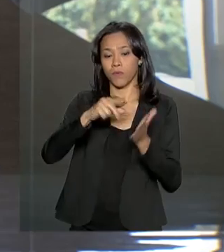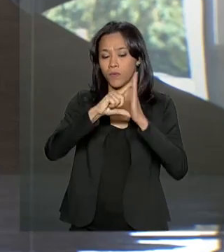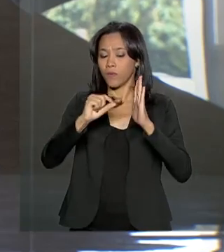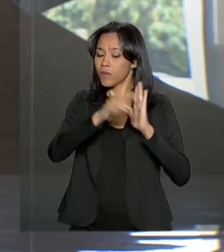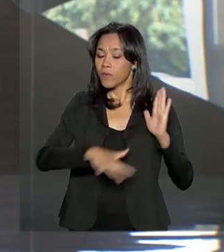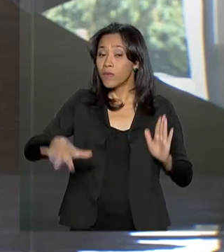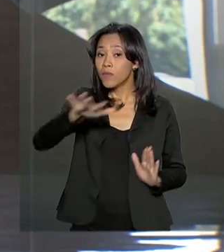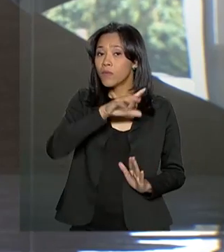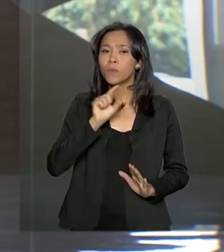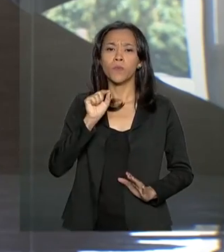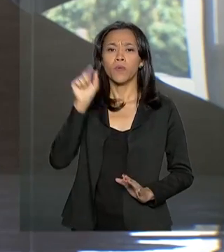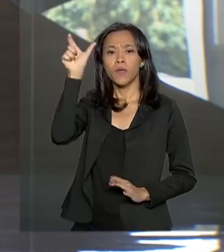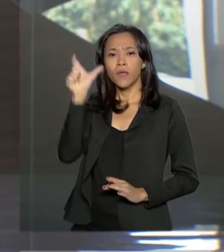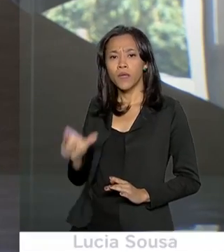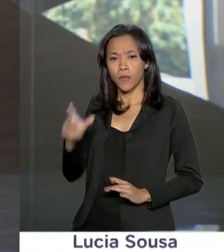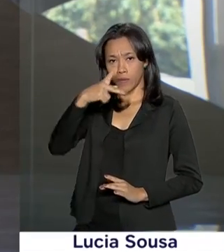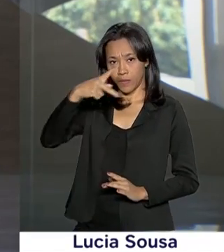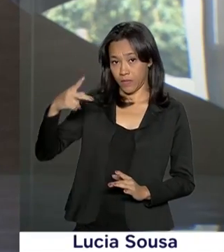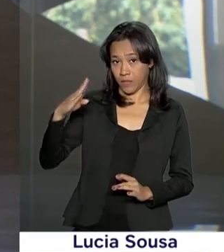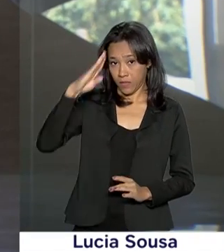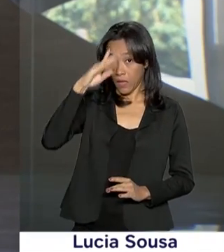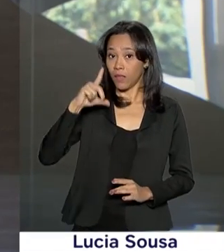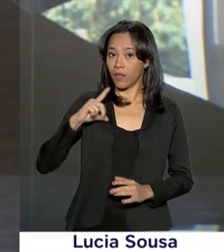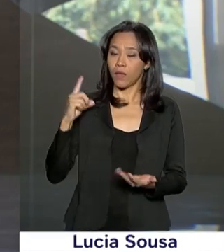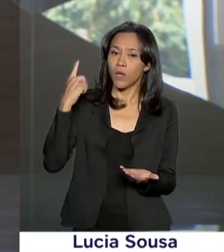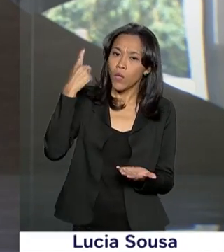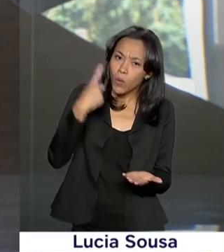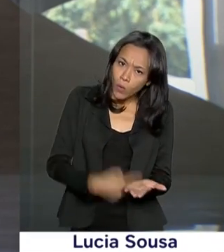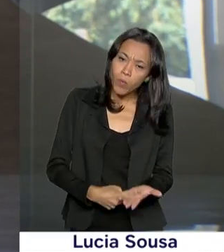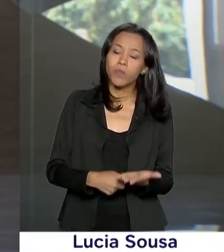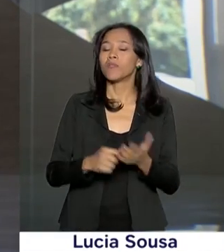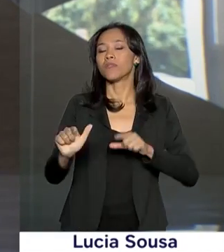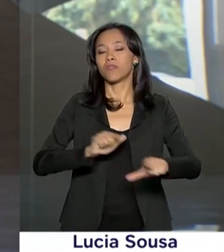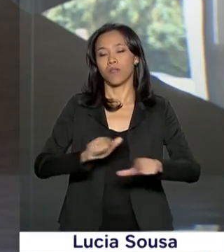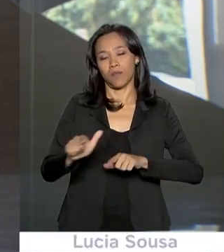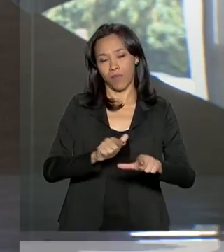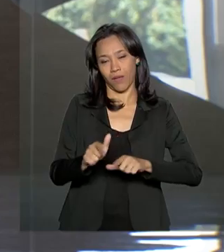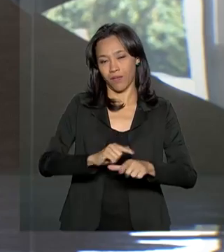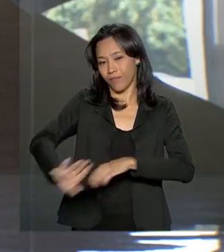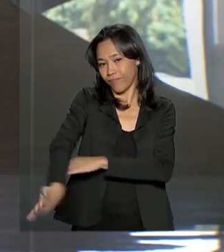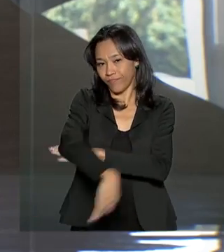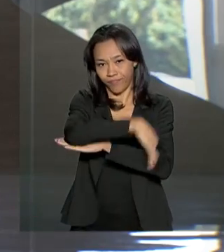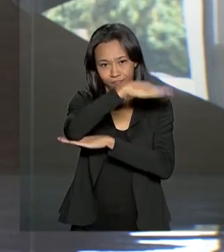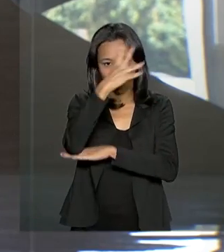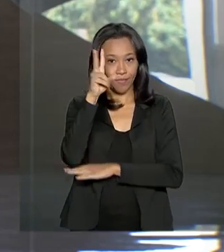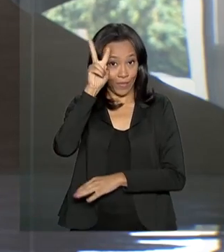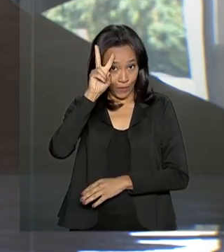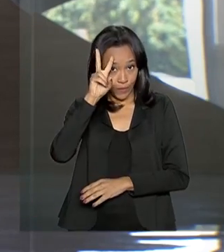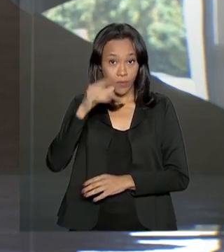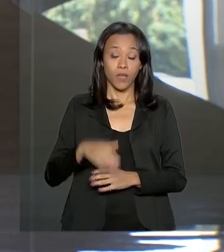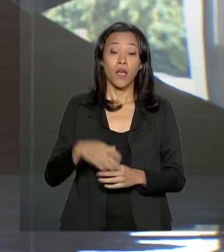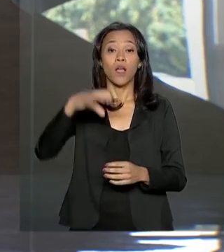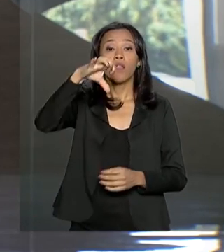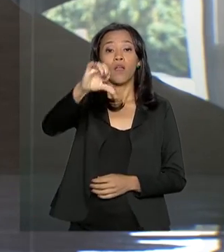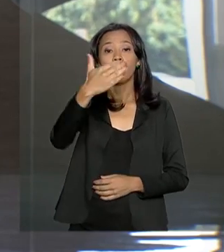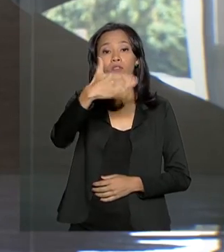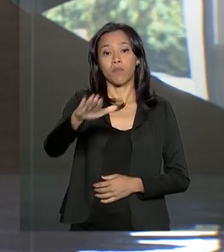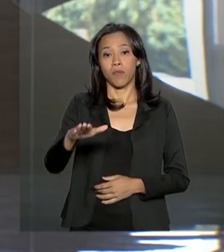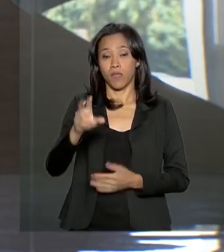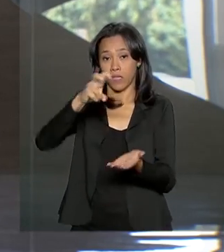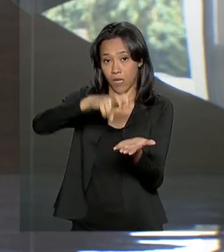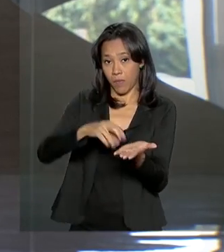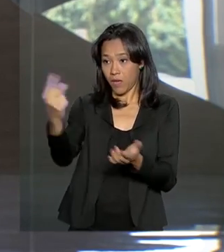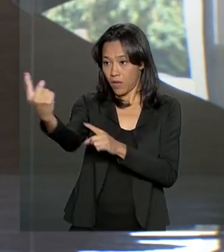Jair Bolsonaro cumpre a agenda durante toda essa segunda-feira. Às nove e meia da manhã, ele recebeu o